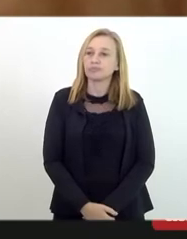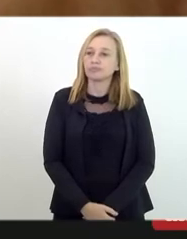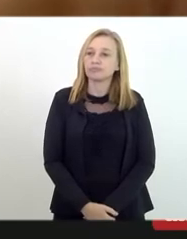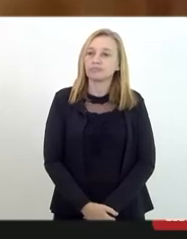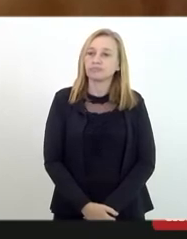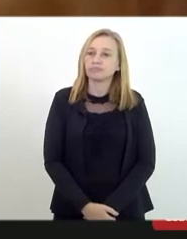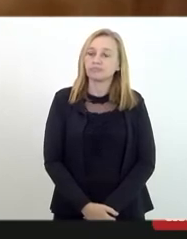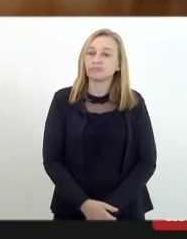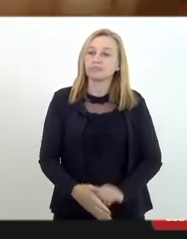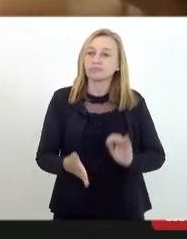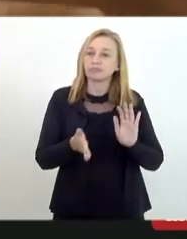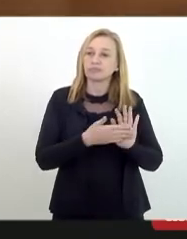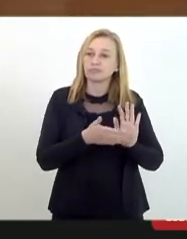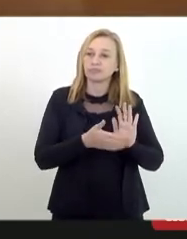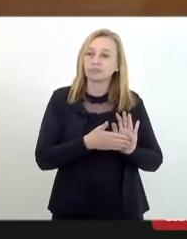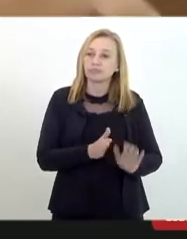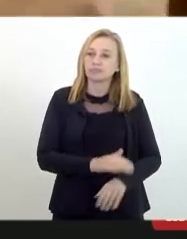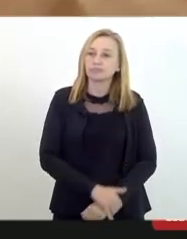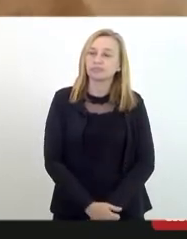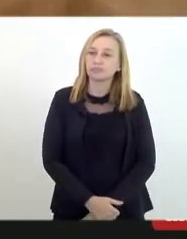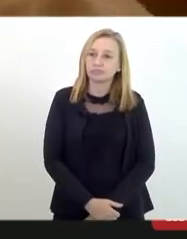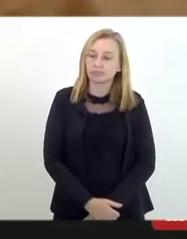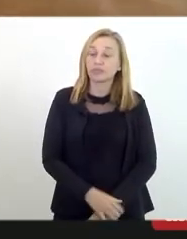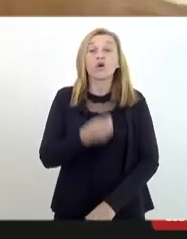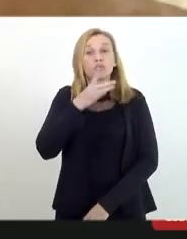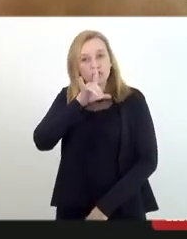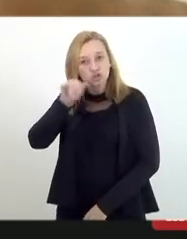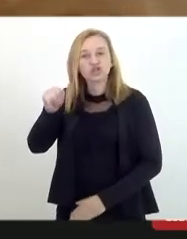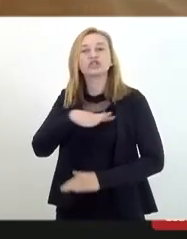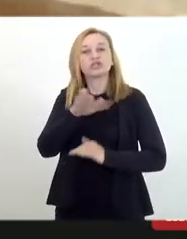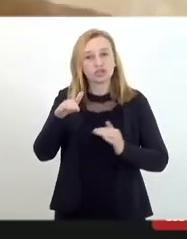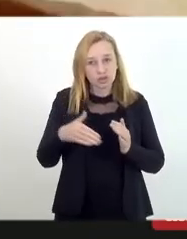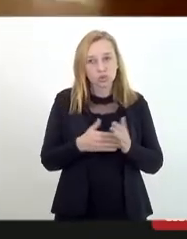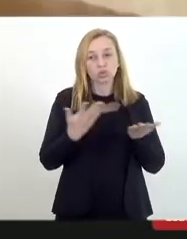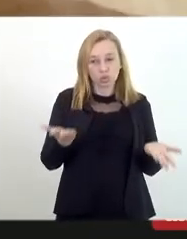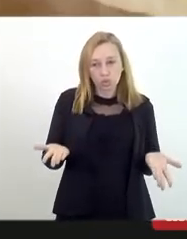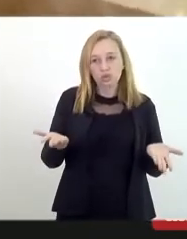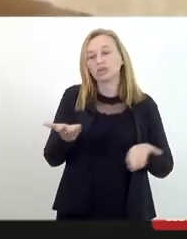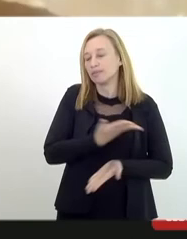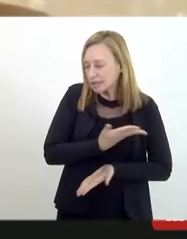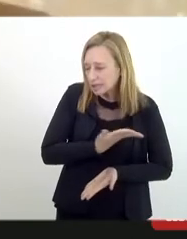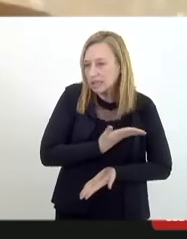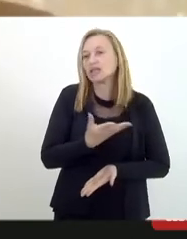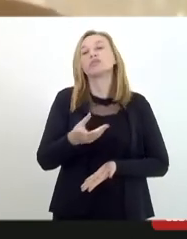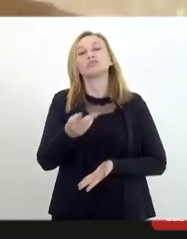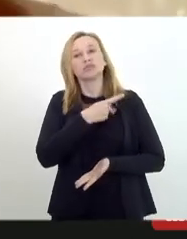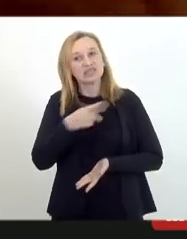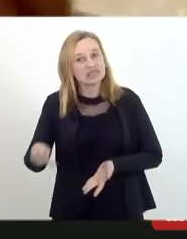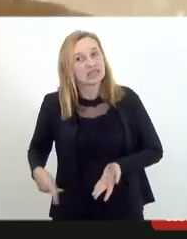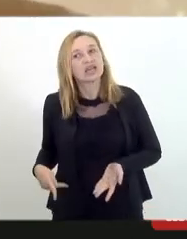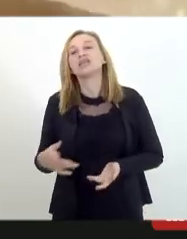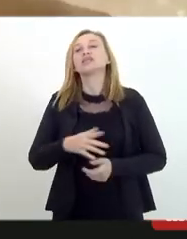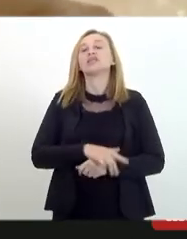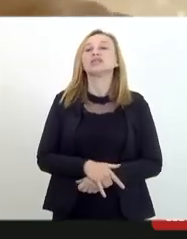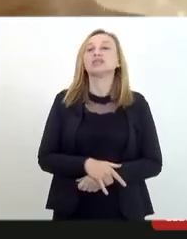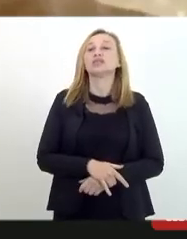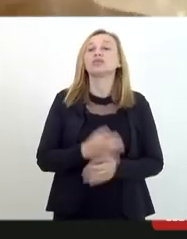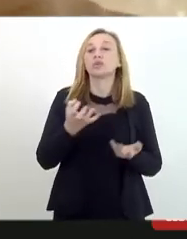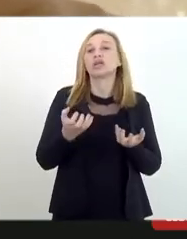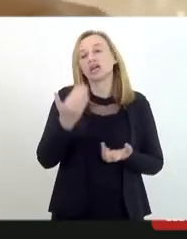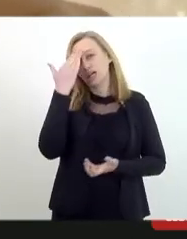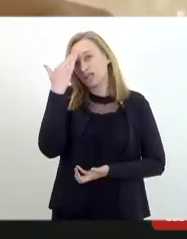doutor Mitropoulos, bom dia a todos, já falei bom dia, bom dia a meus colegas, presidentes, eu quero